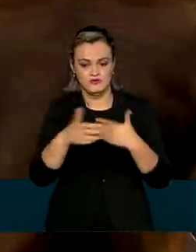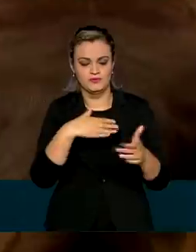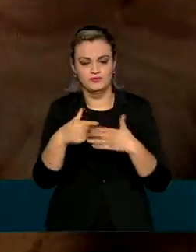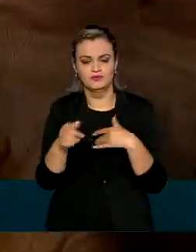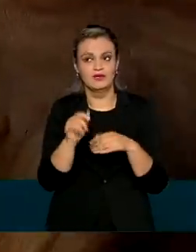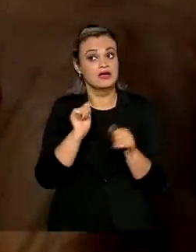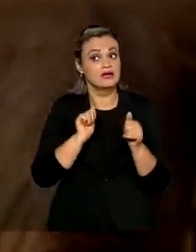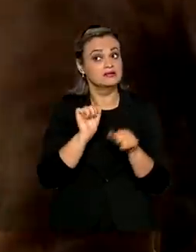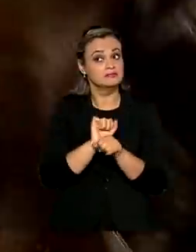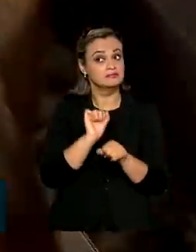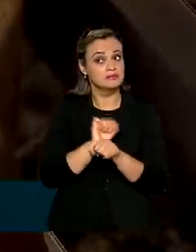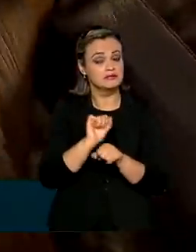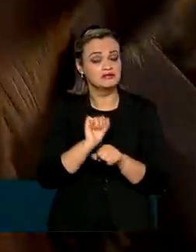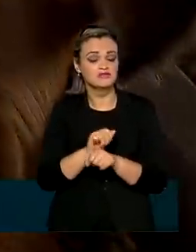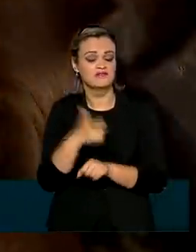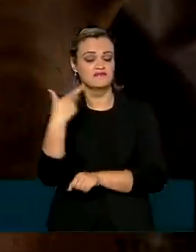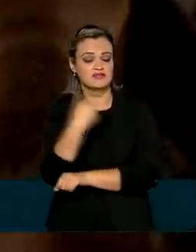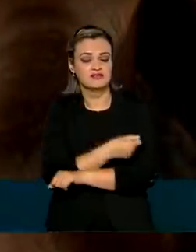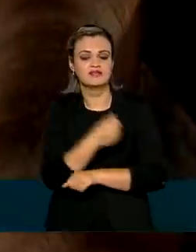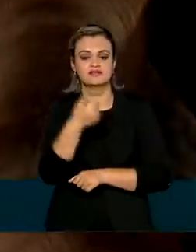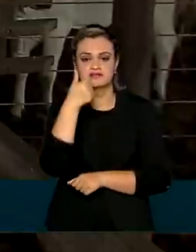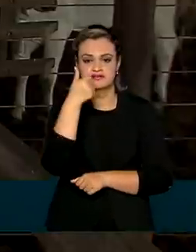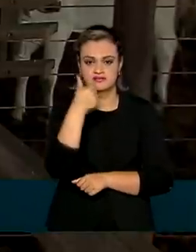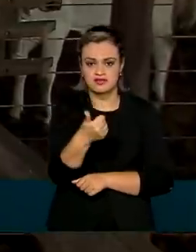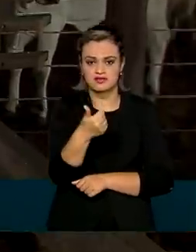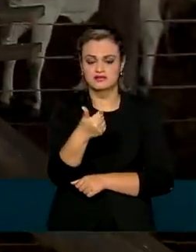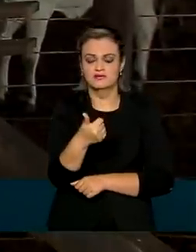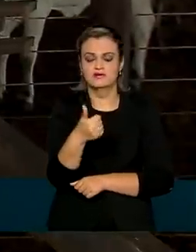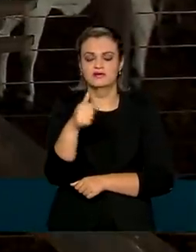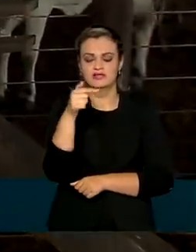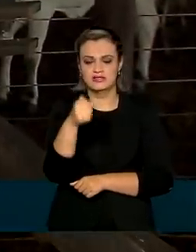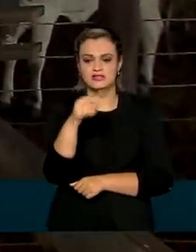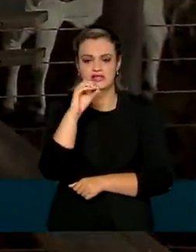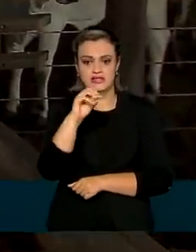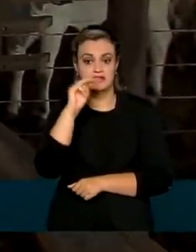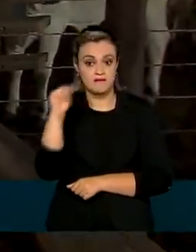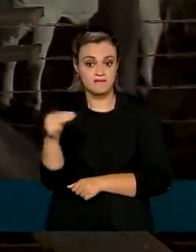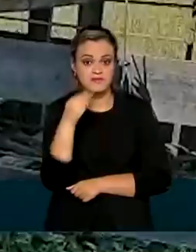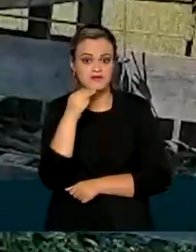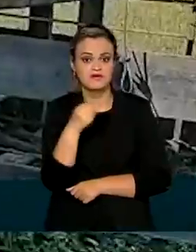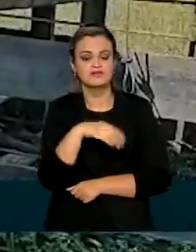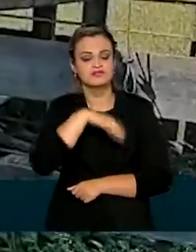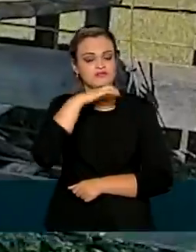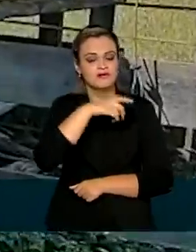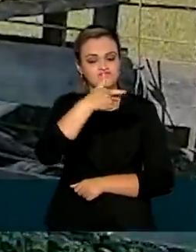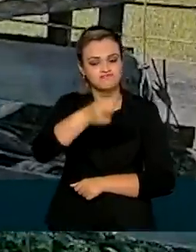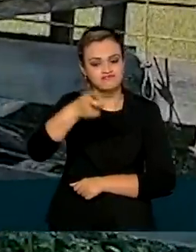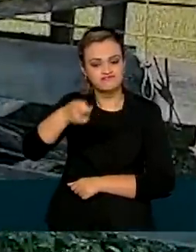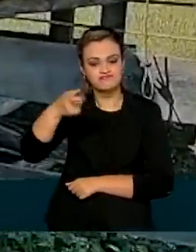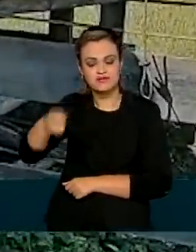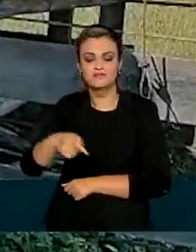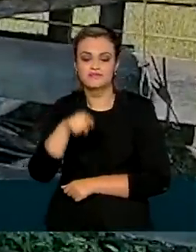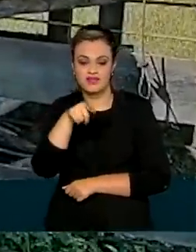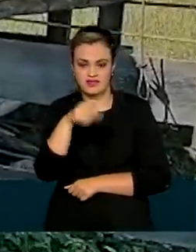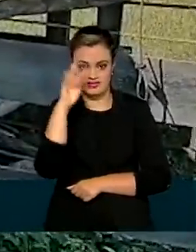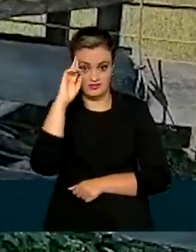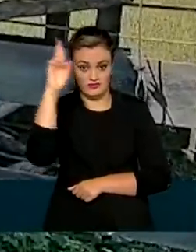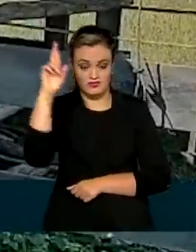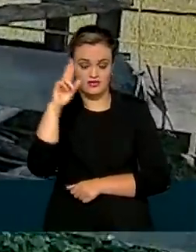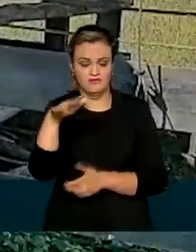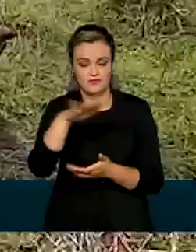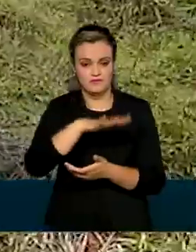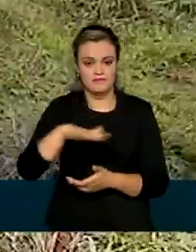A expectativa é imunizar cerca de 170 milhões de animais. Essa produtora rural de um